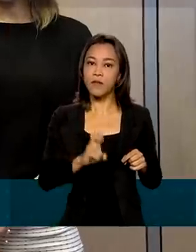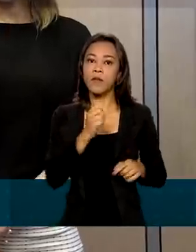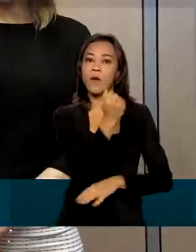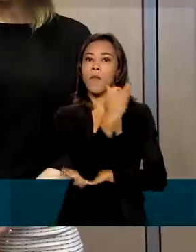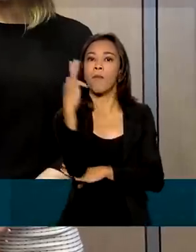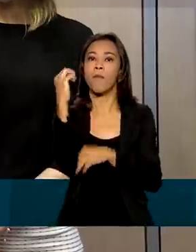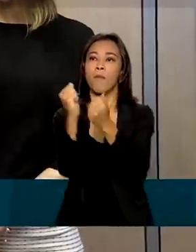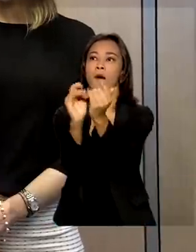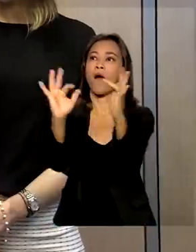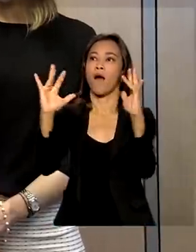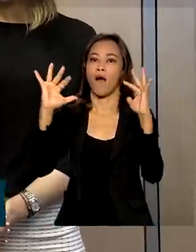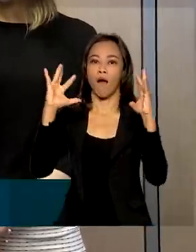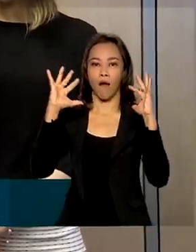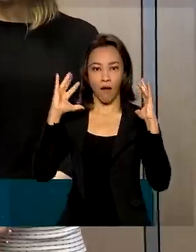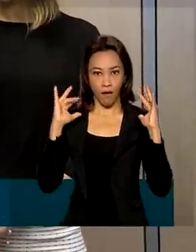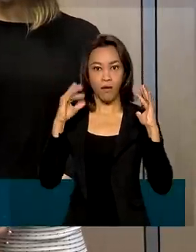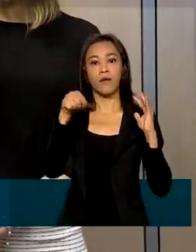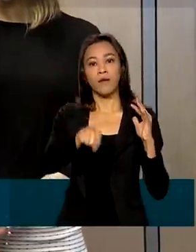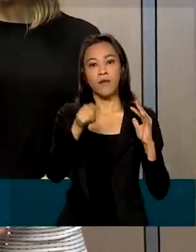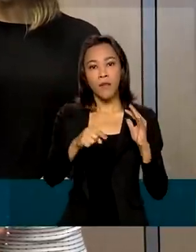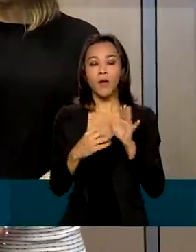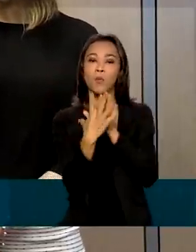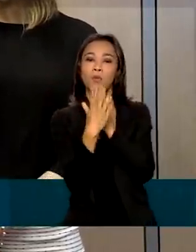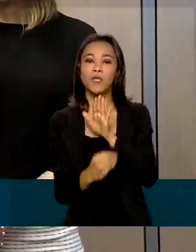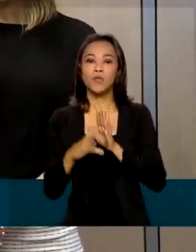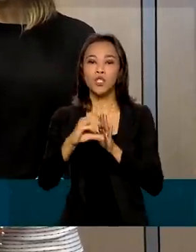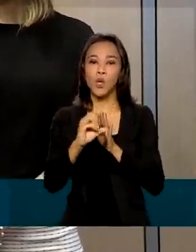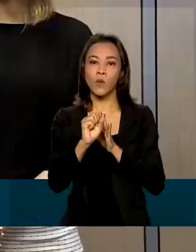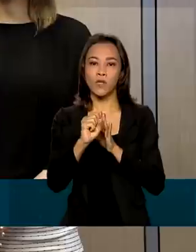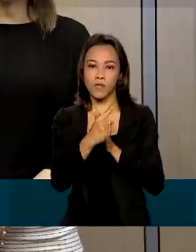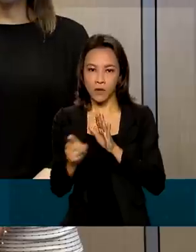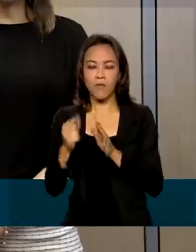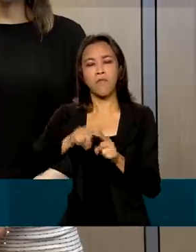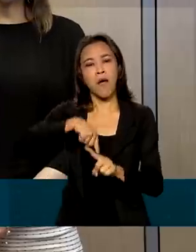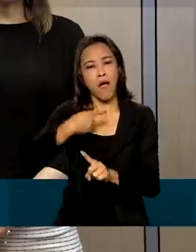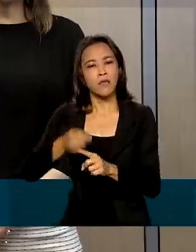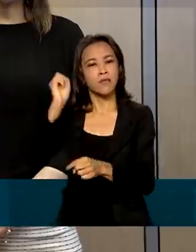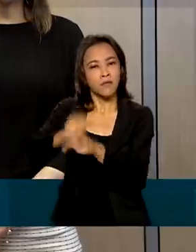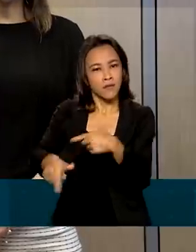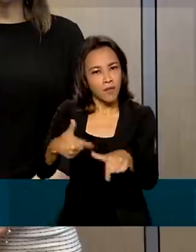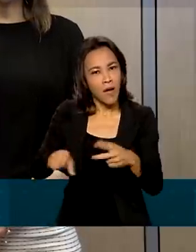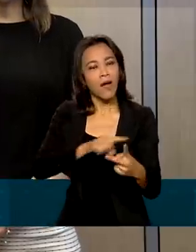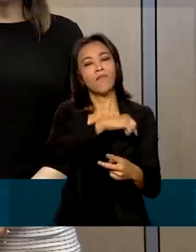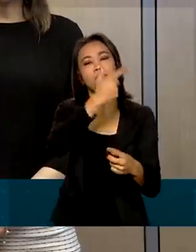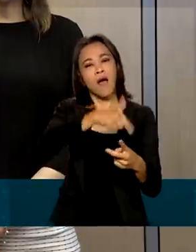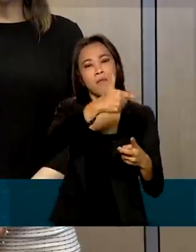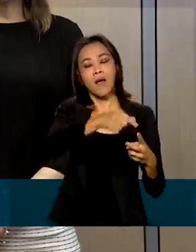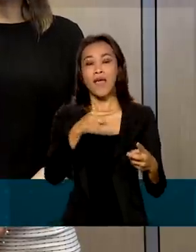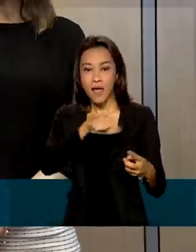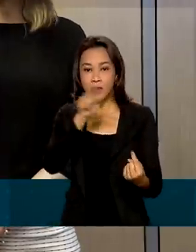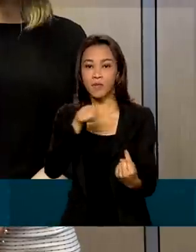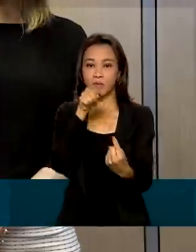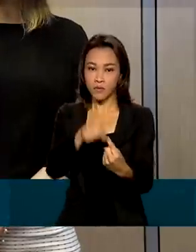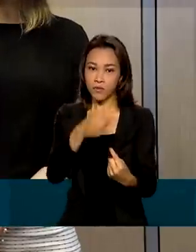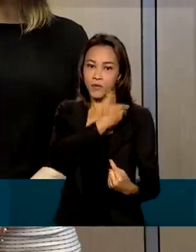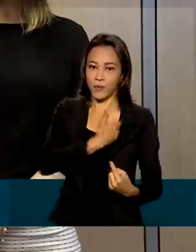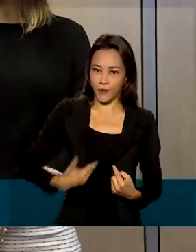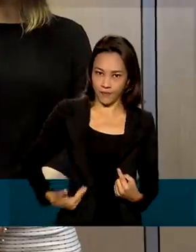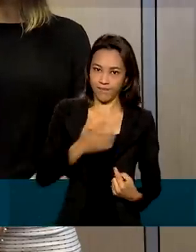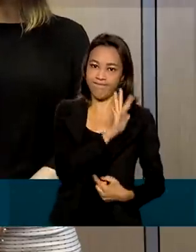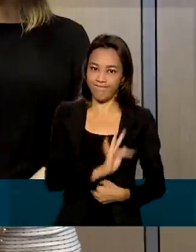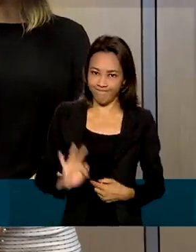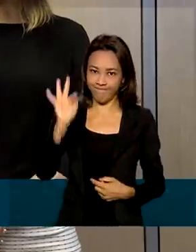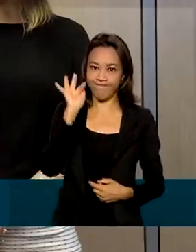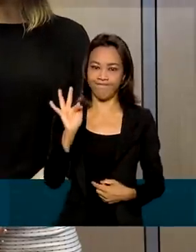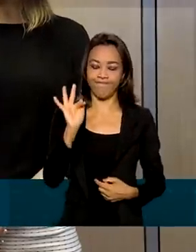concessão, mais visitação, mais proteção, mais emprego. Esse é o objetivo do governo, esse é o objetivo do governo federal